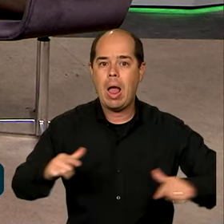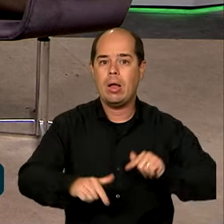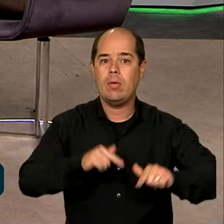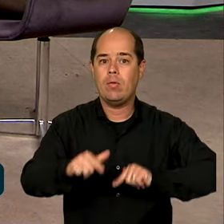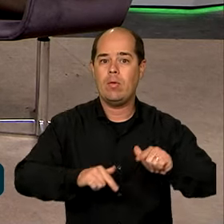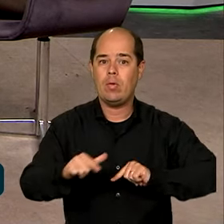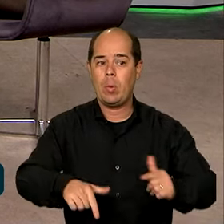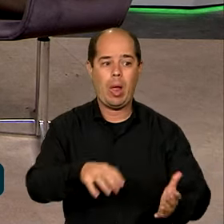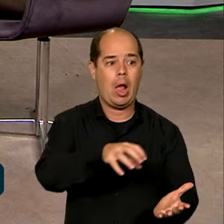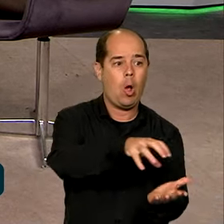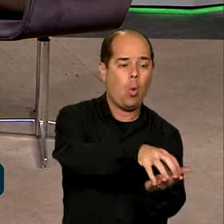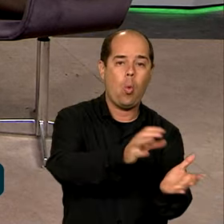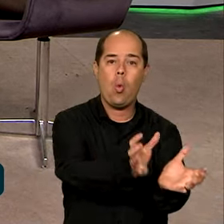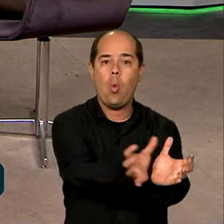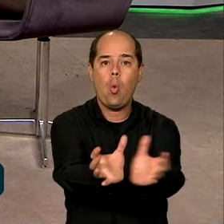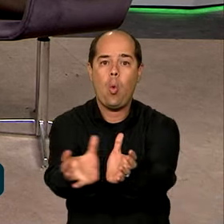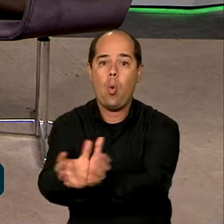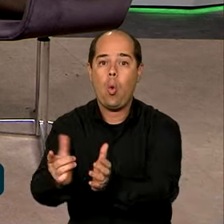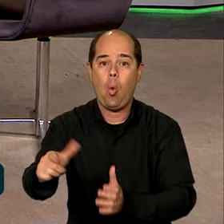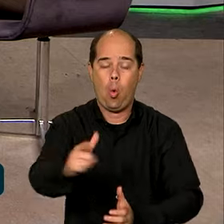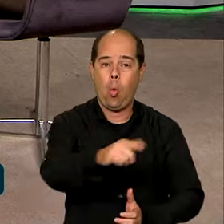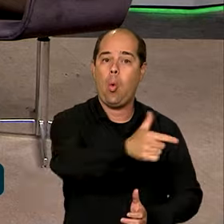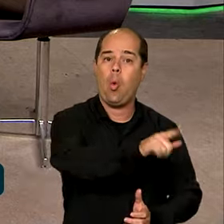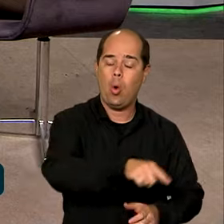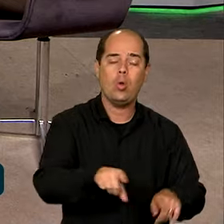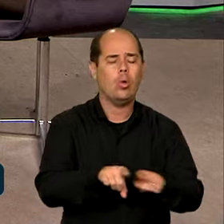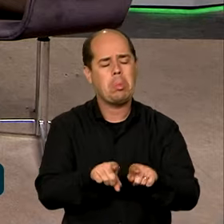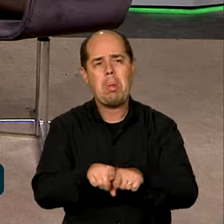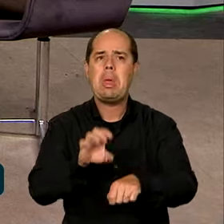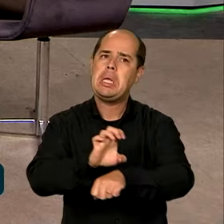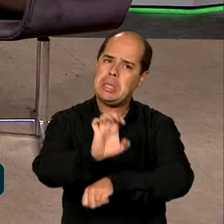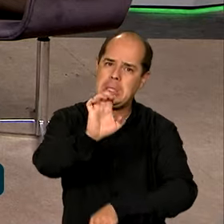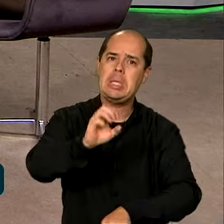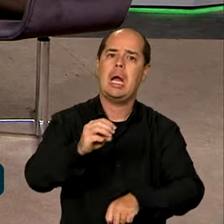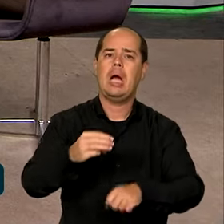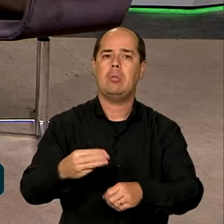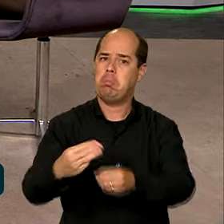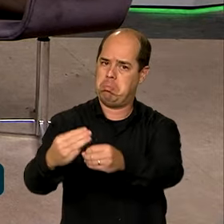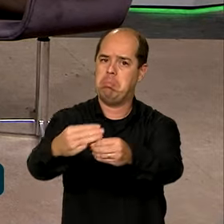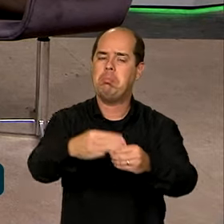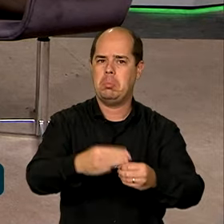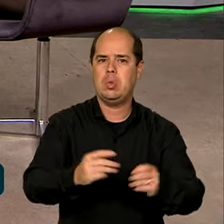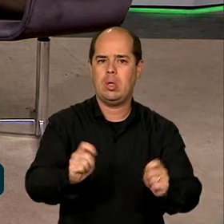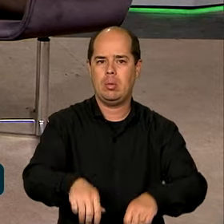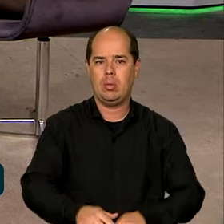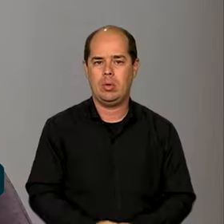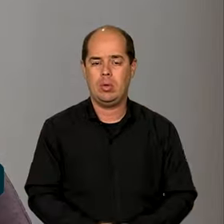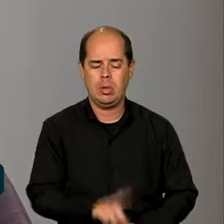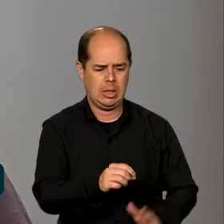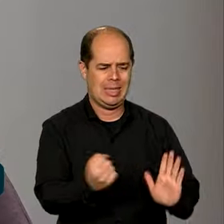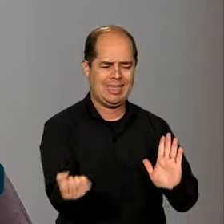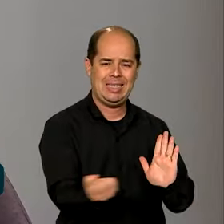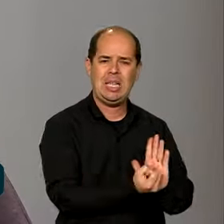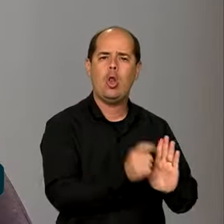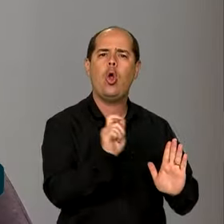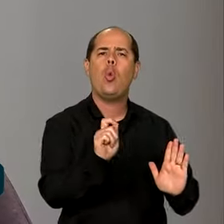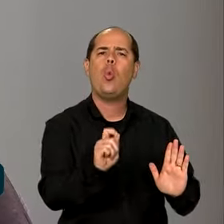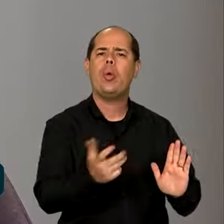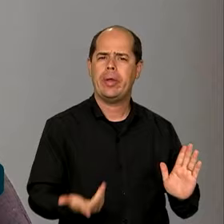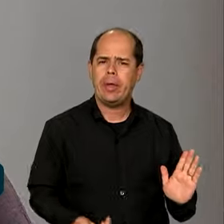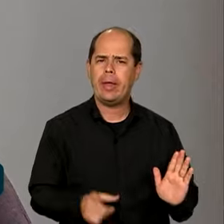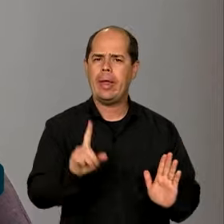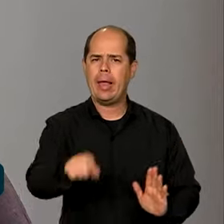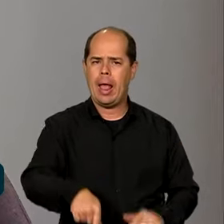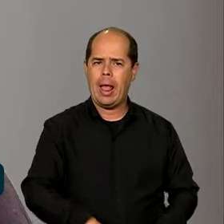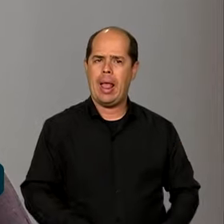administração pública federal, quiçá também estados e municípios. E esse selo foi um reconhecimento do Ministério da Defesa ou tem